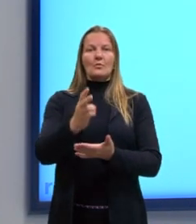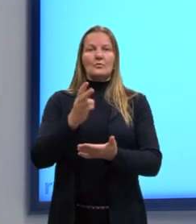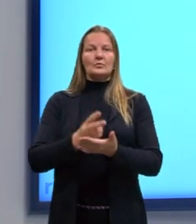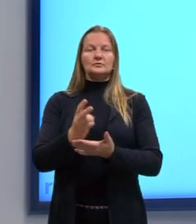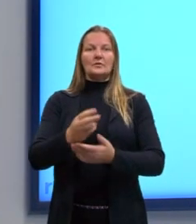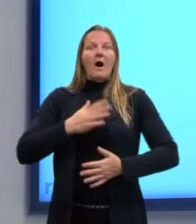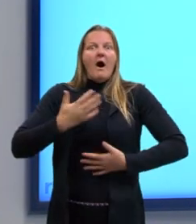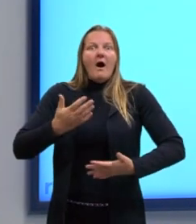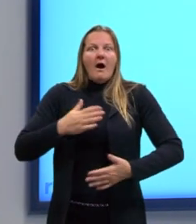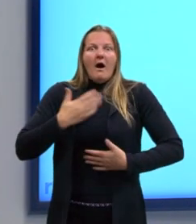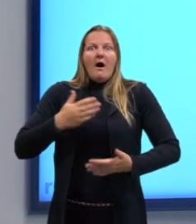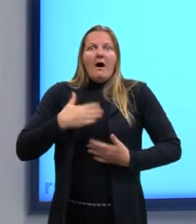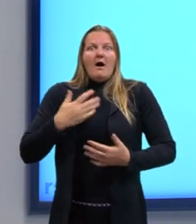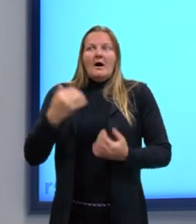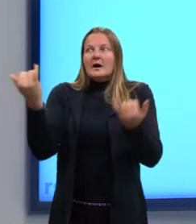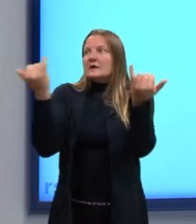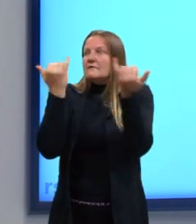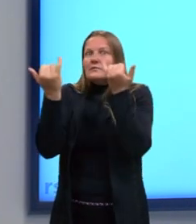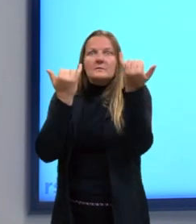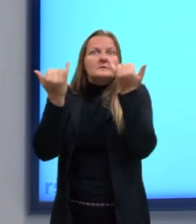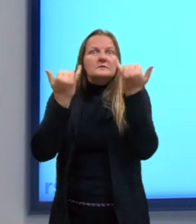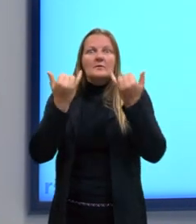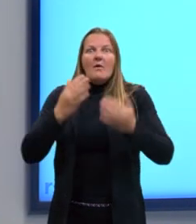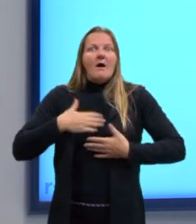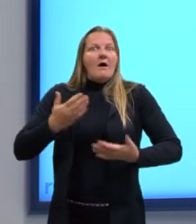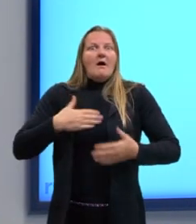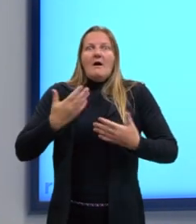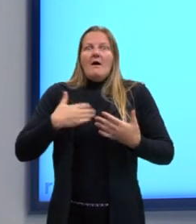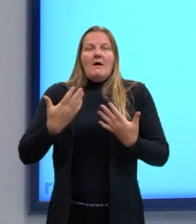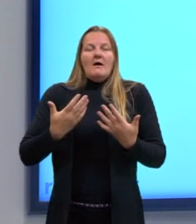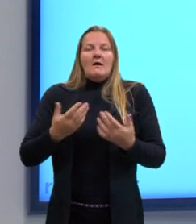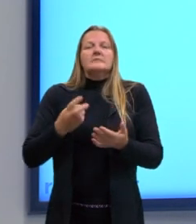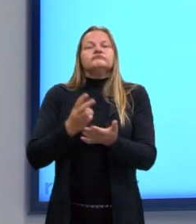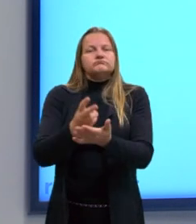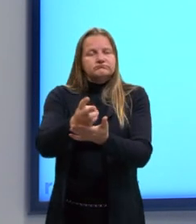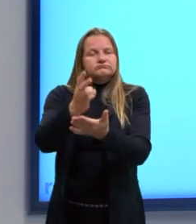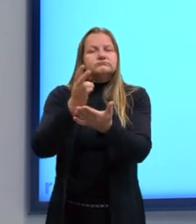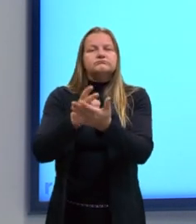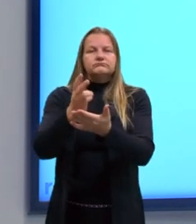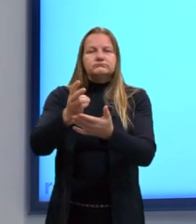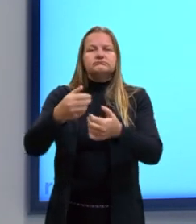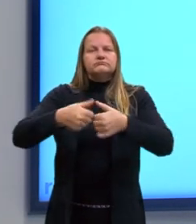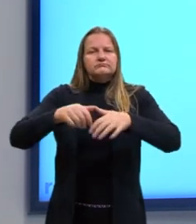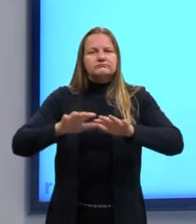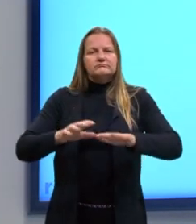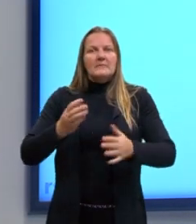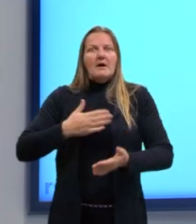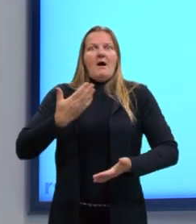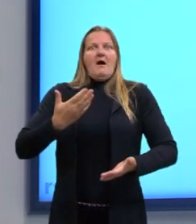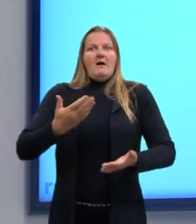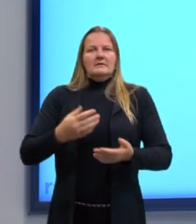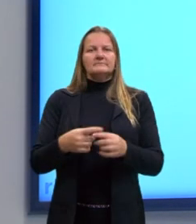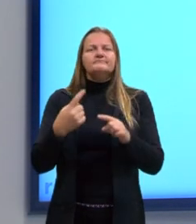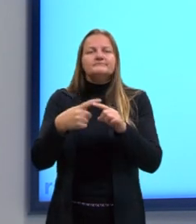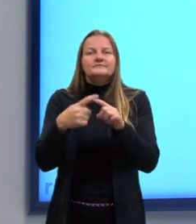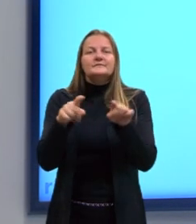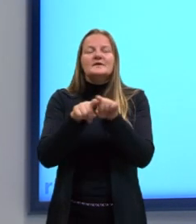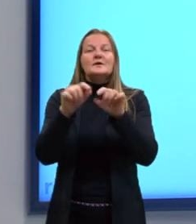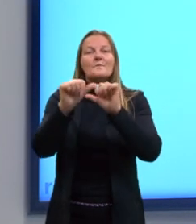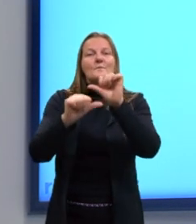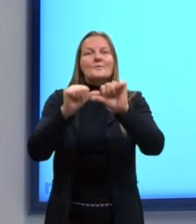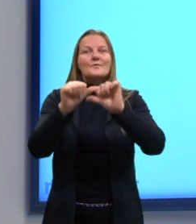assustada com a notícia. Aqui é uma continuidade de estado. Ou aqui uma